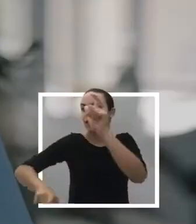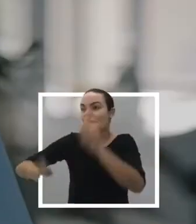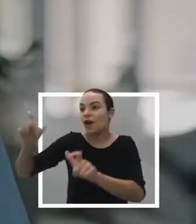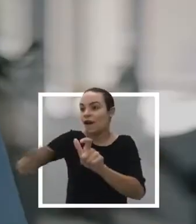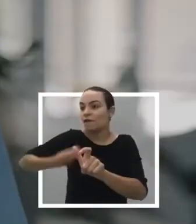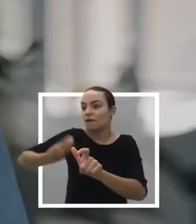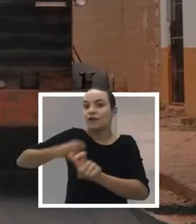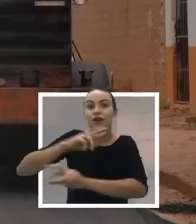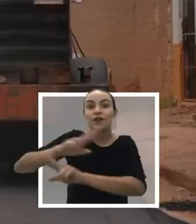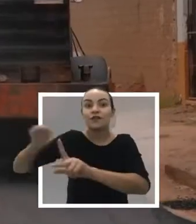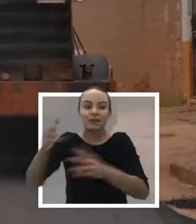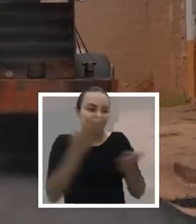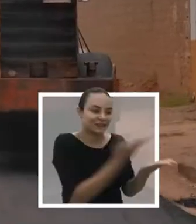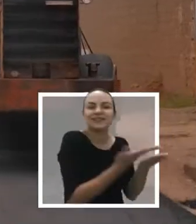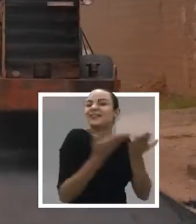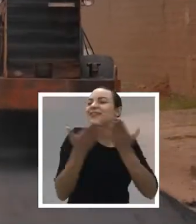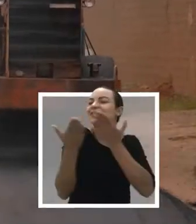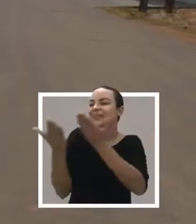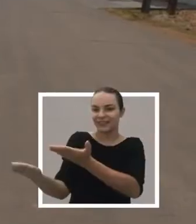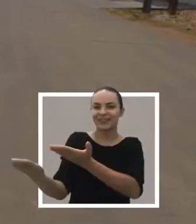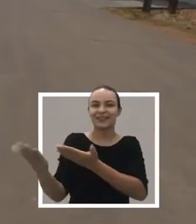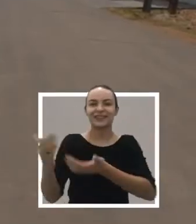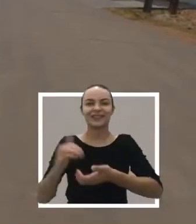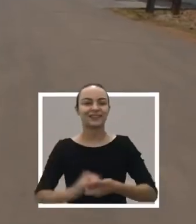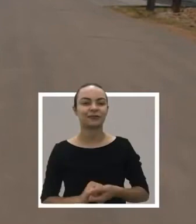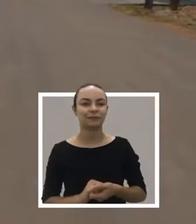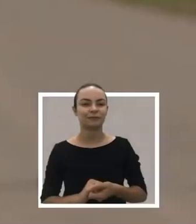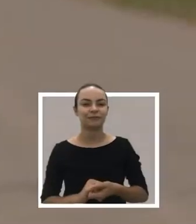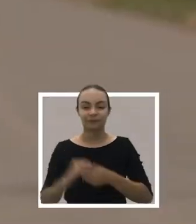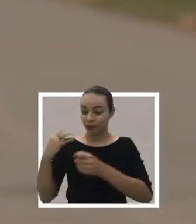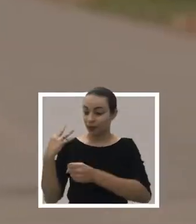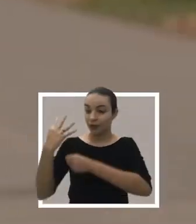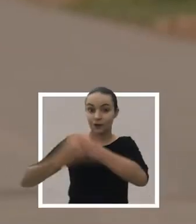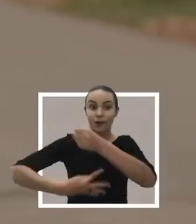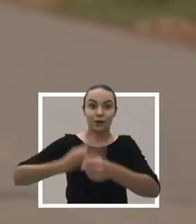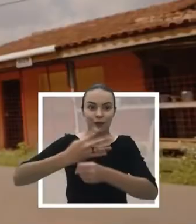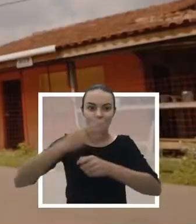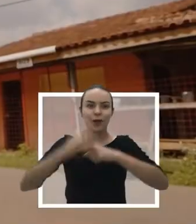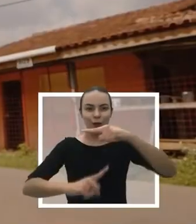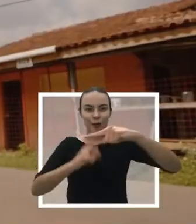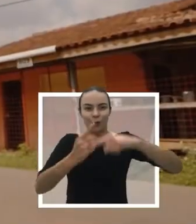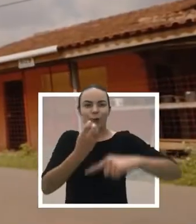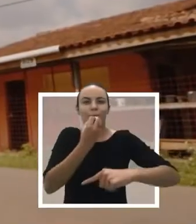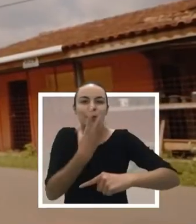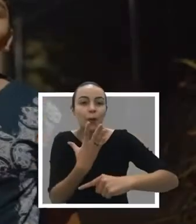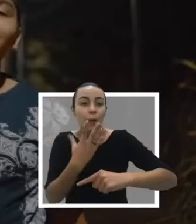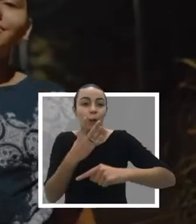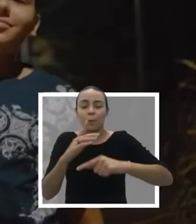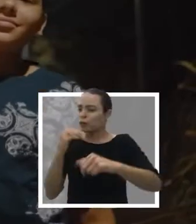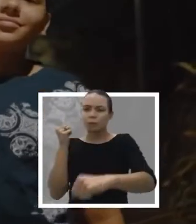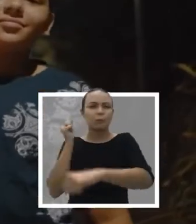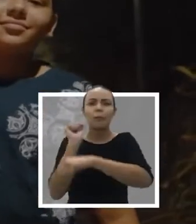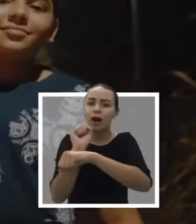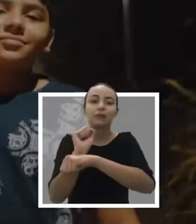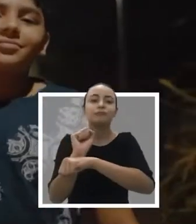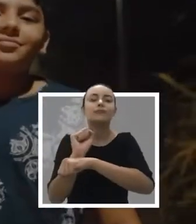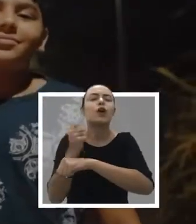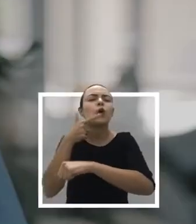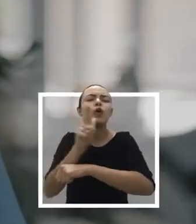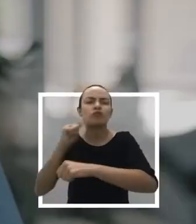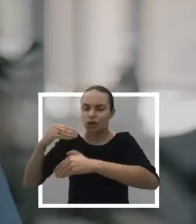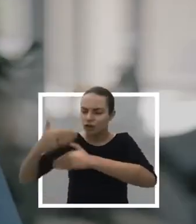Entregamos obras que transformaram a vida das pessoas. O balanço desses quatro anos é